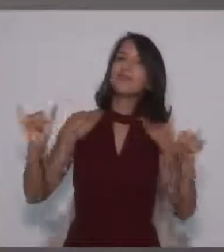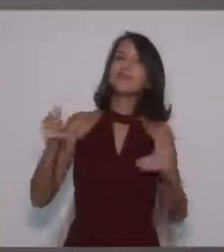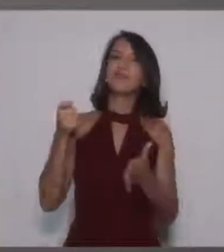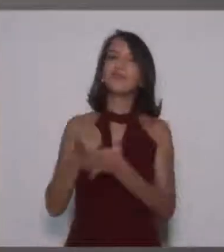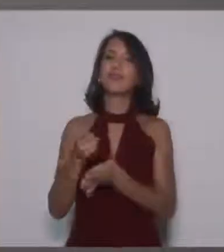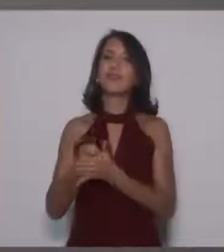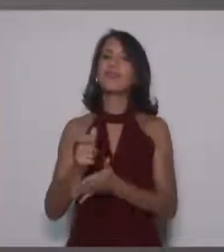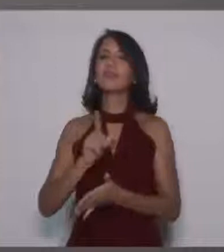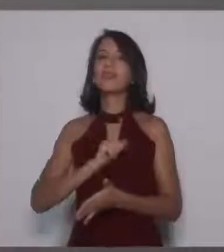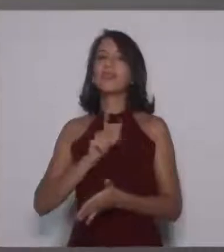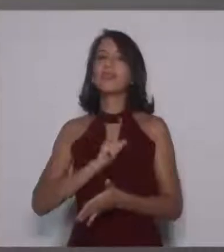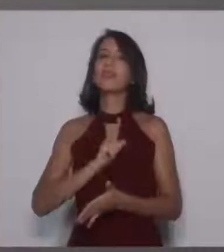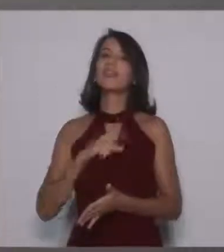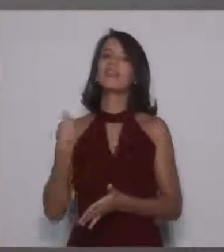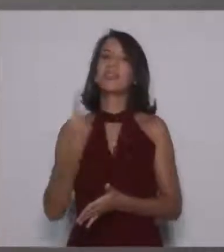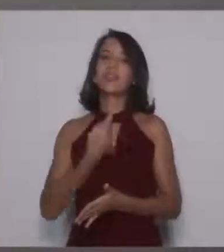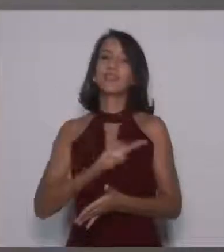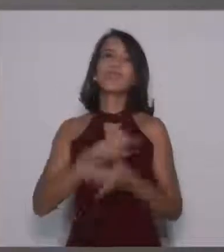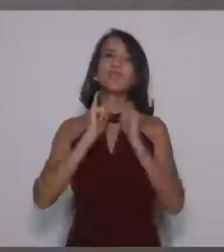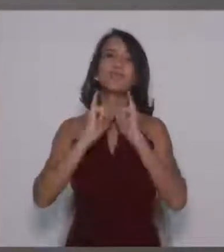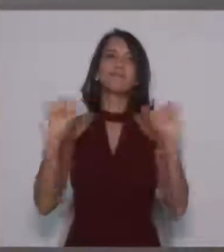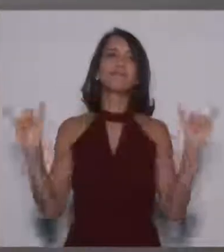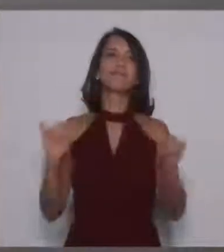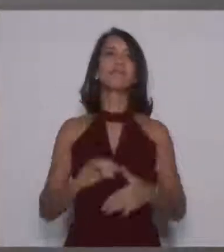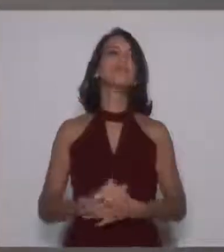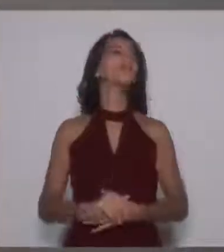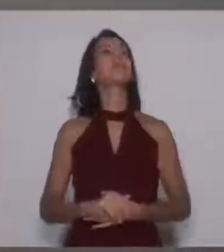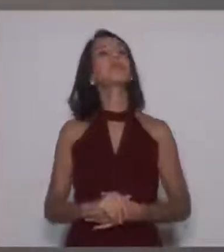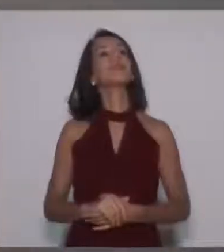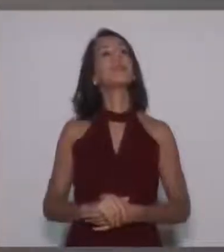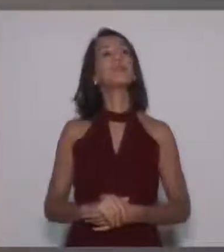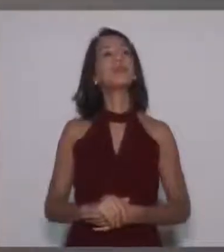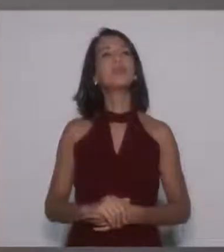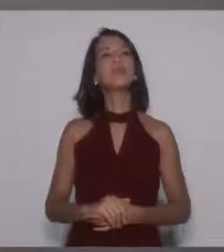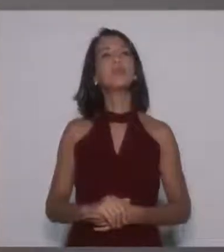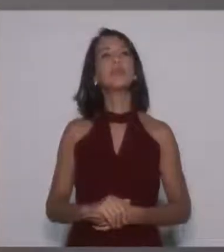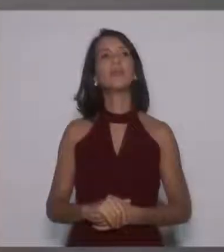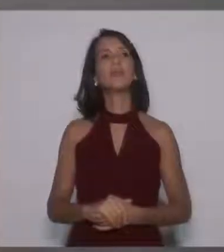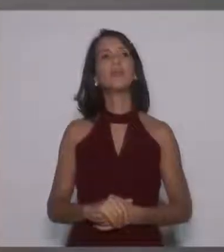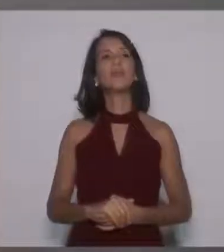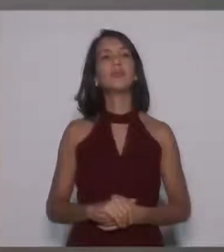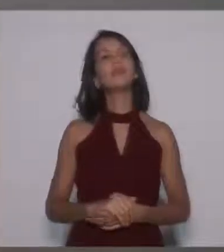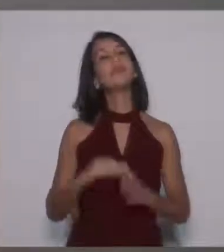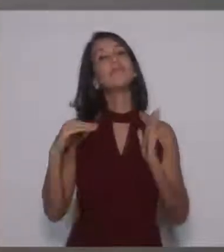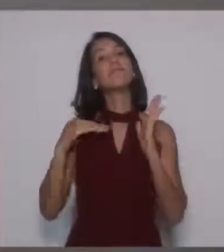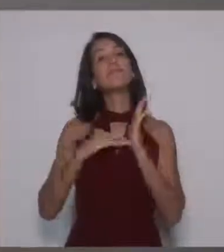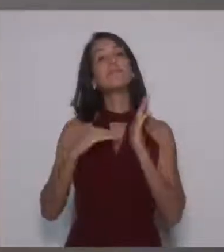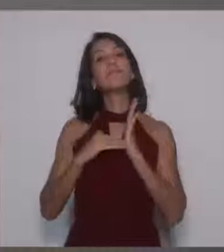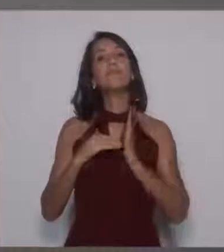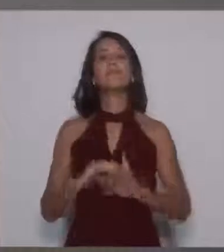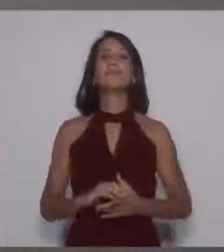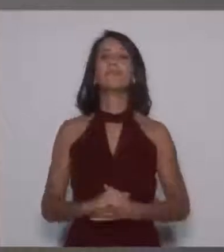coisas boas, quando tem que falar, nós também falamos. Então, estão de parabéns. E, por último,